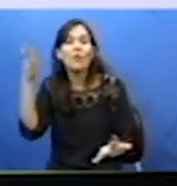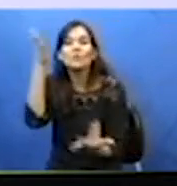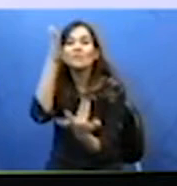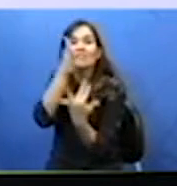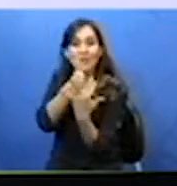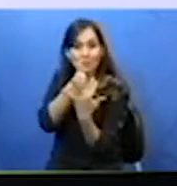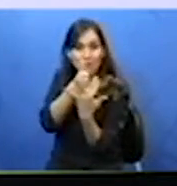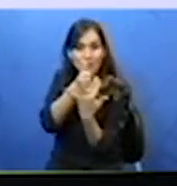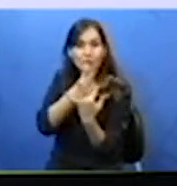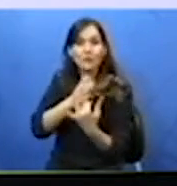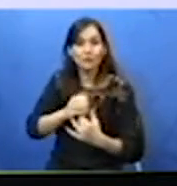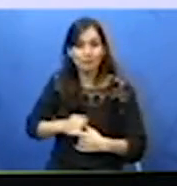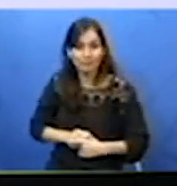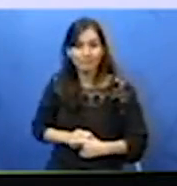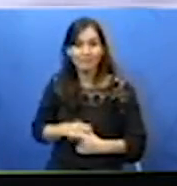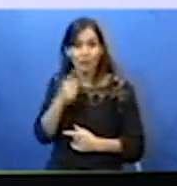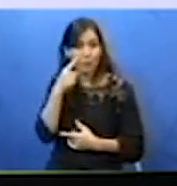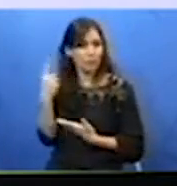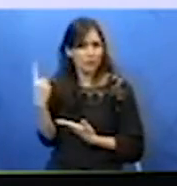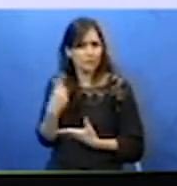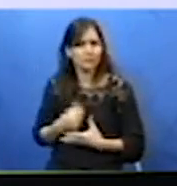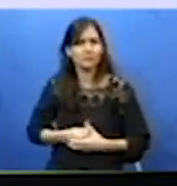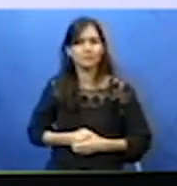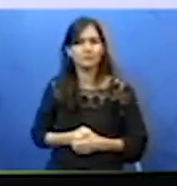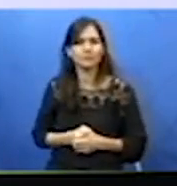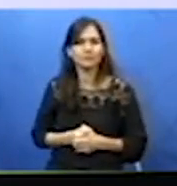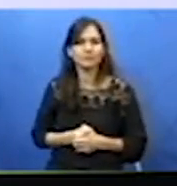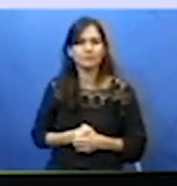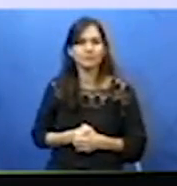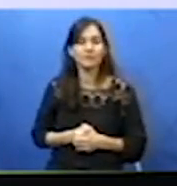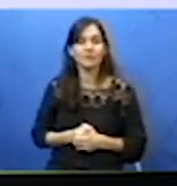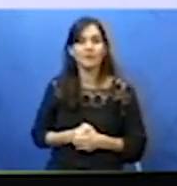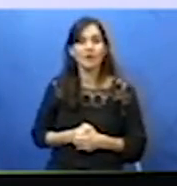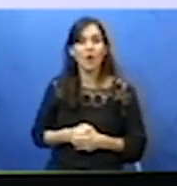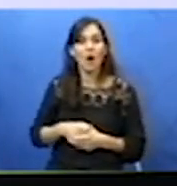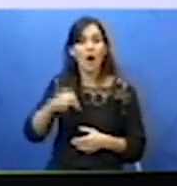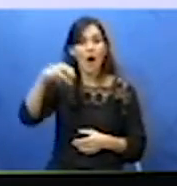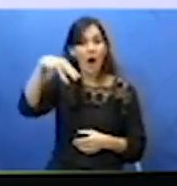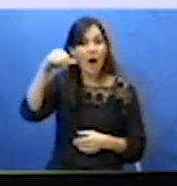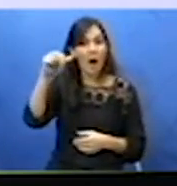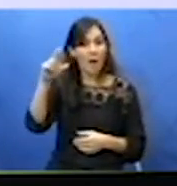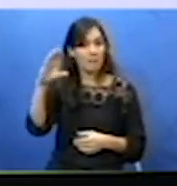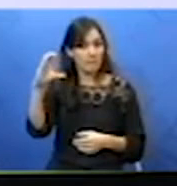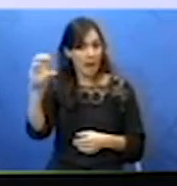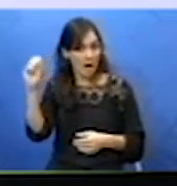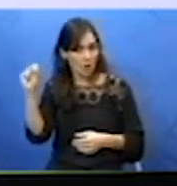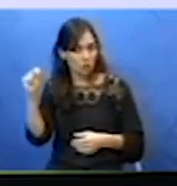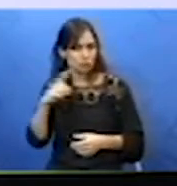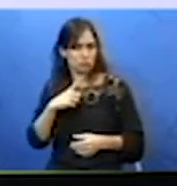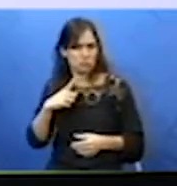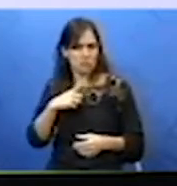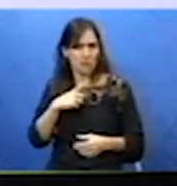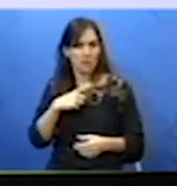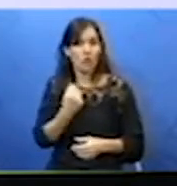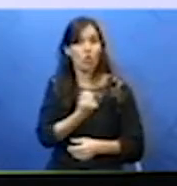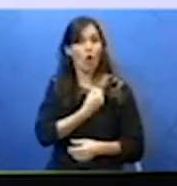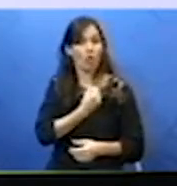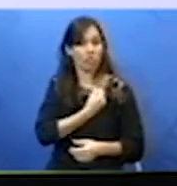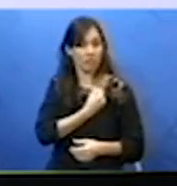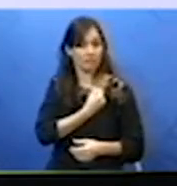lista. Olha o exemplo. Marcos obteve as seguintes notas no primeiro semestre.